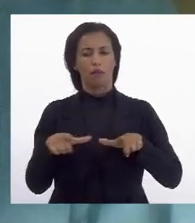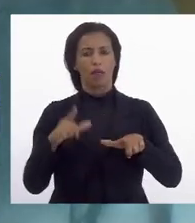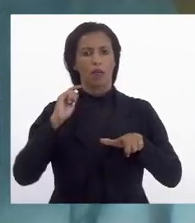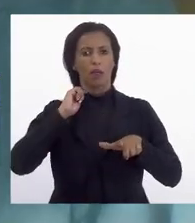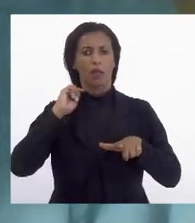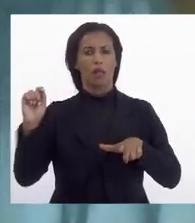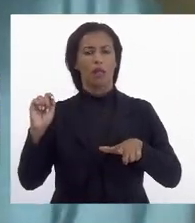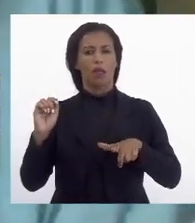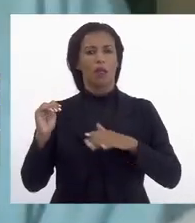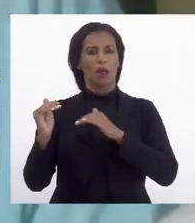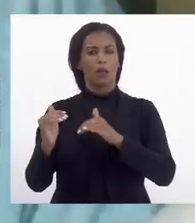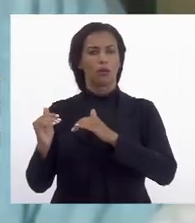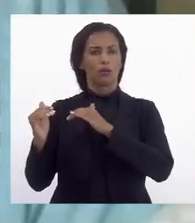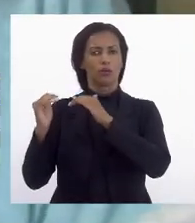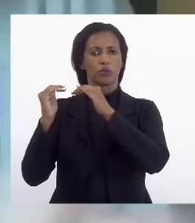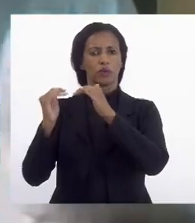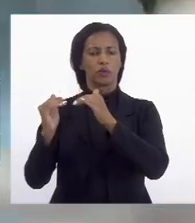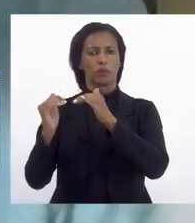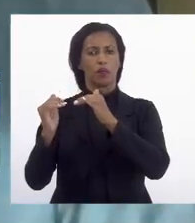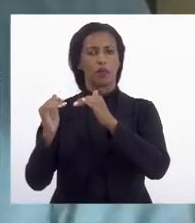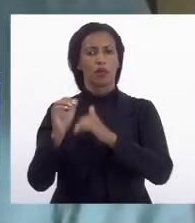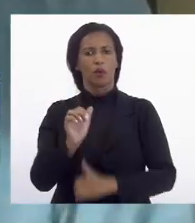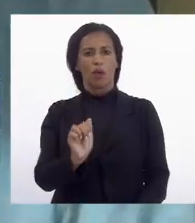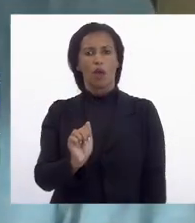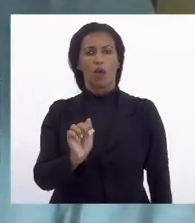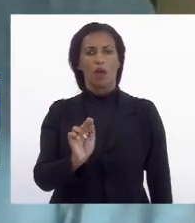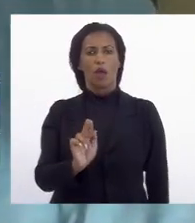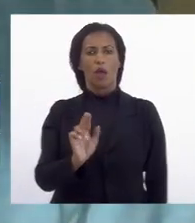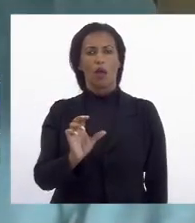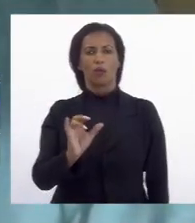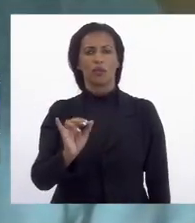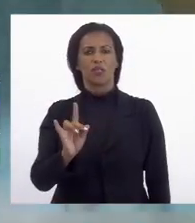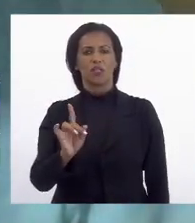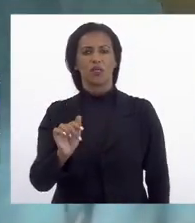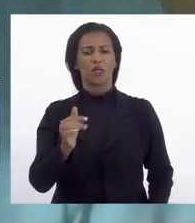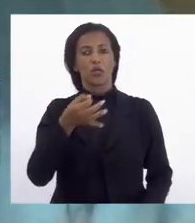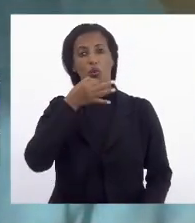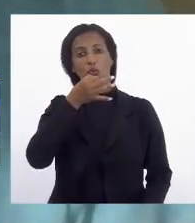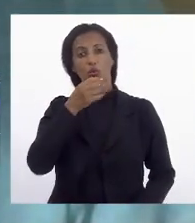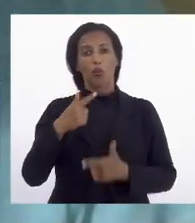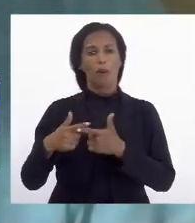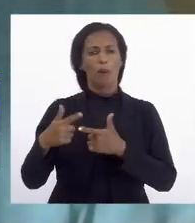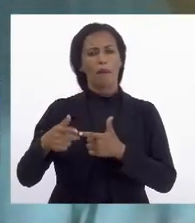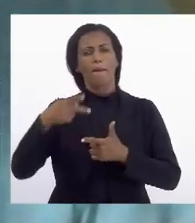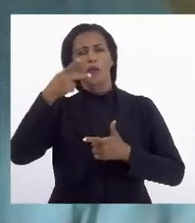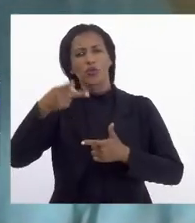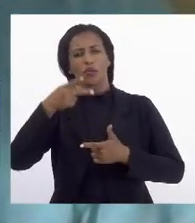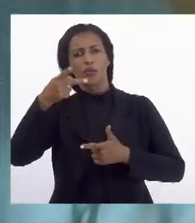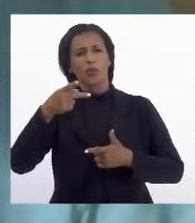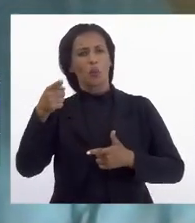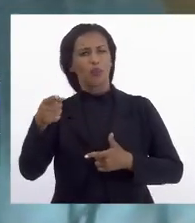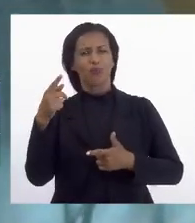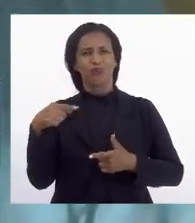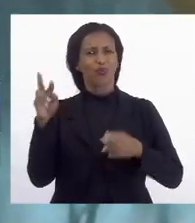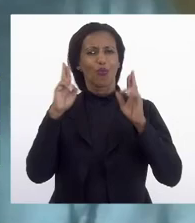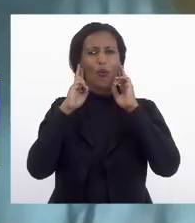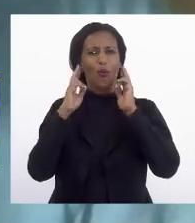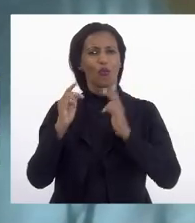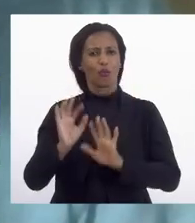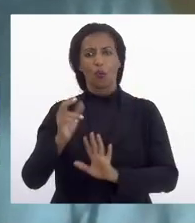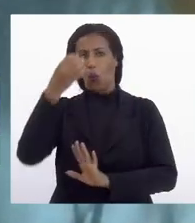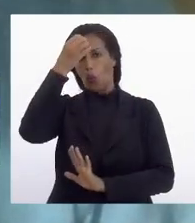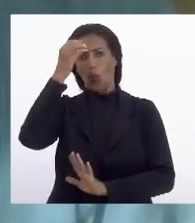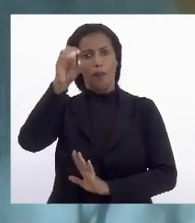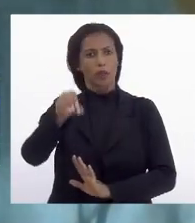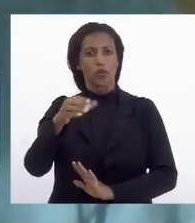desembargador auxílio da Fonseca Neto o meu som estava com algum problema eu pedi várias vezes mas Vossa Excelência não ouviu não foi Vossa